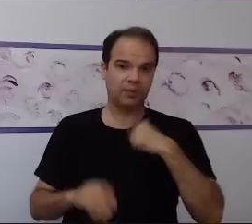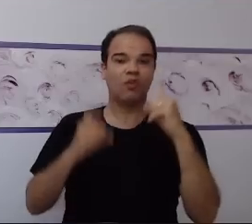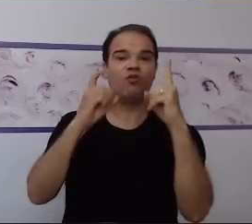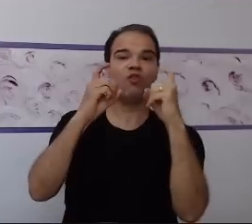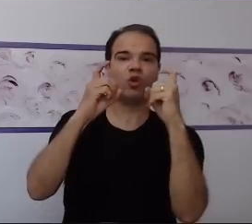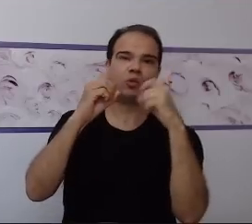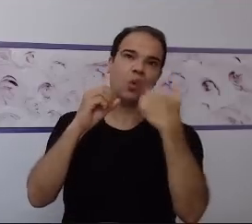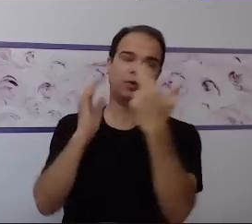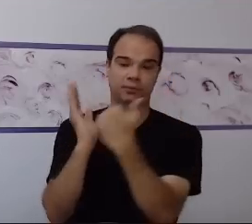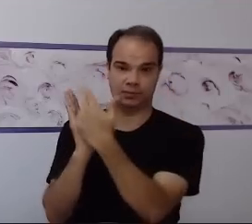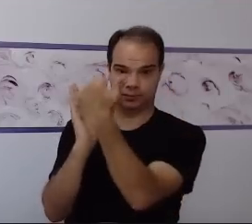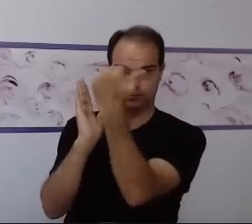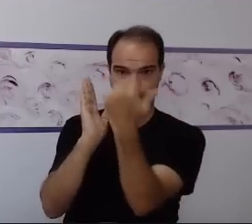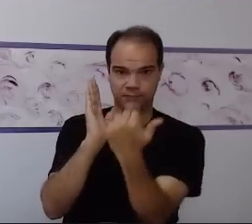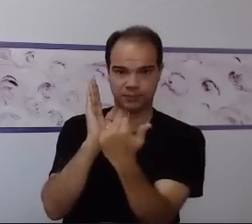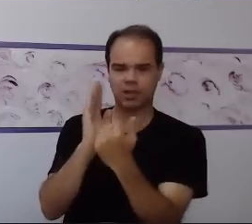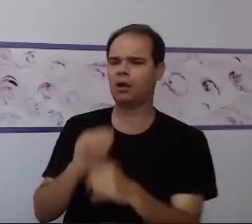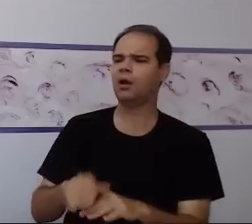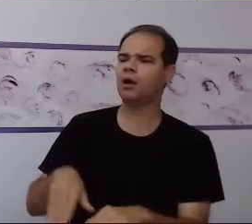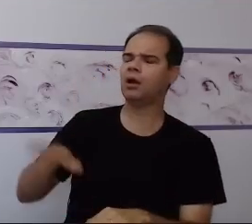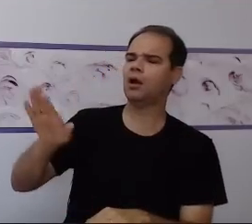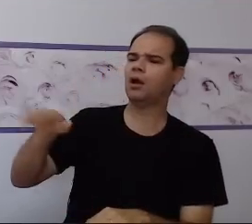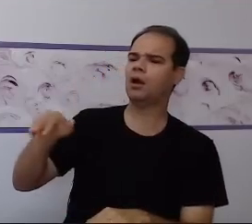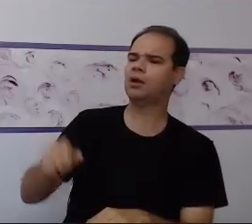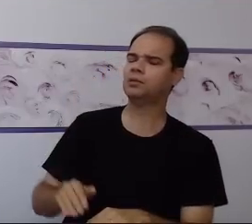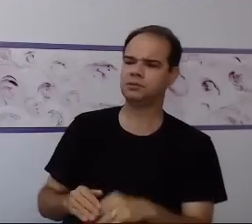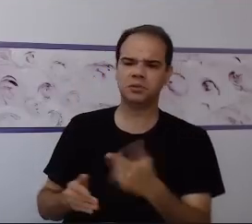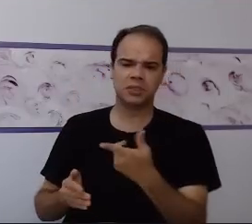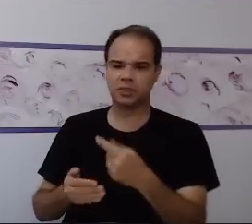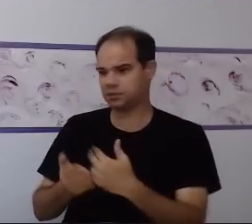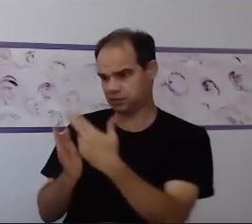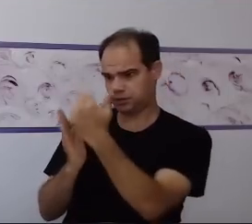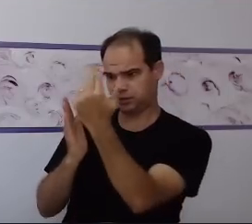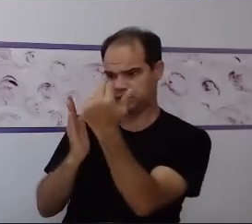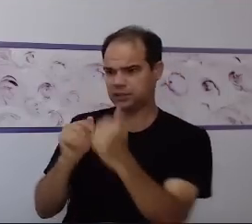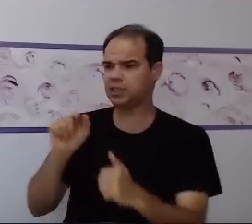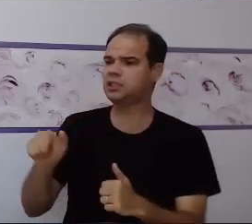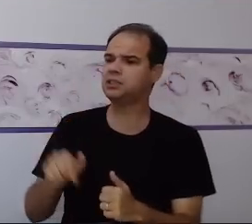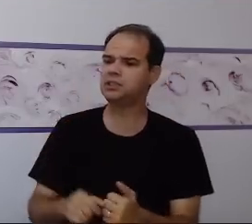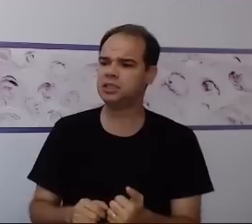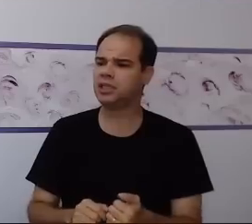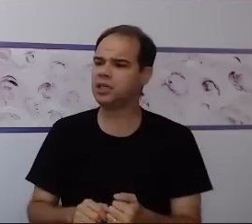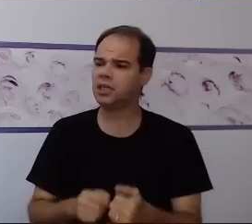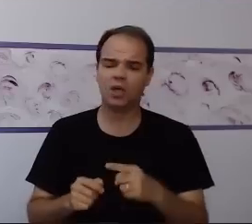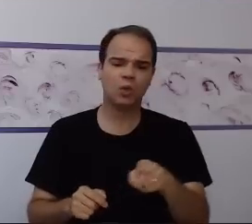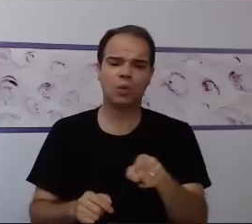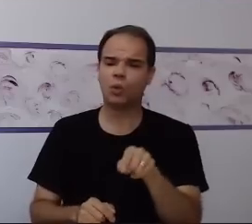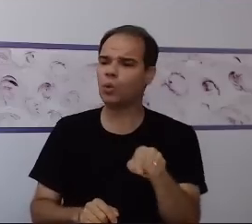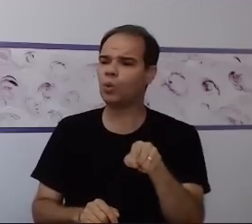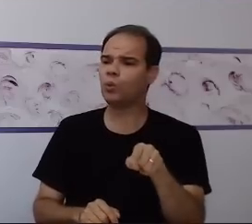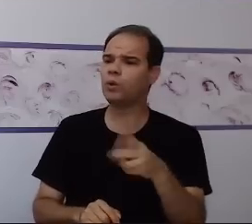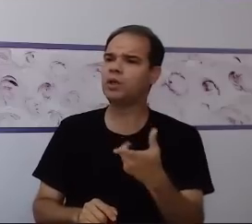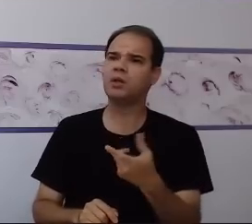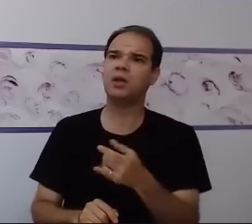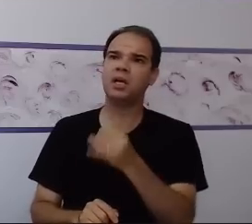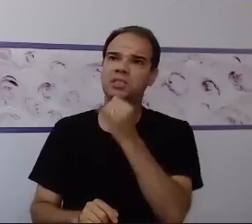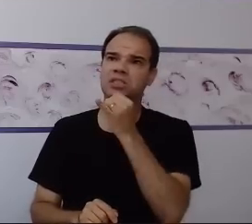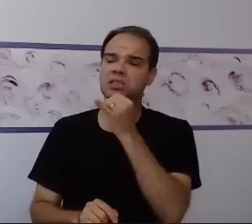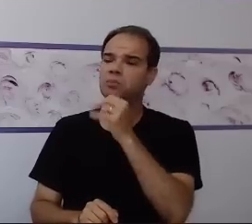para ele desenhar, ou reproduzir, ou identificar, ou nomear um PEI se